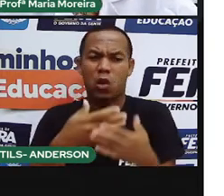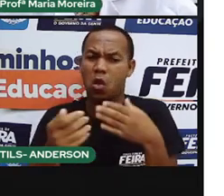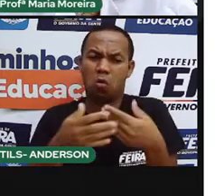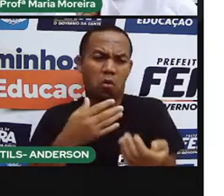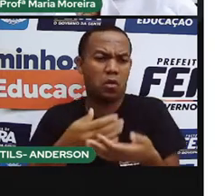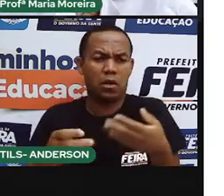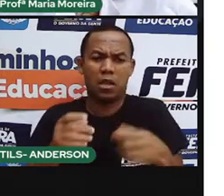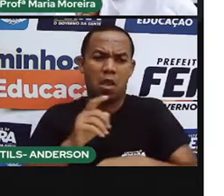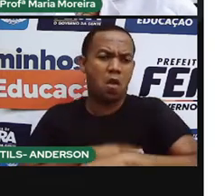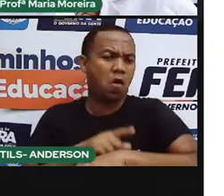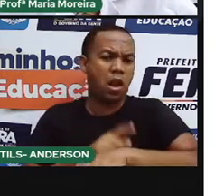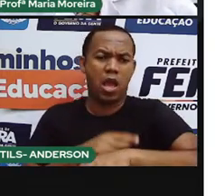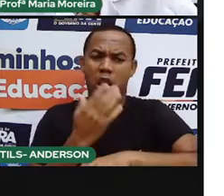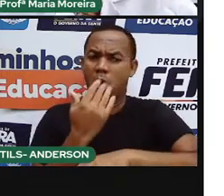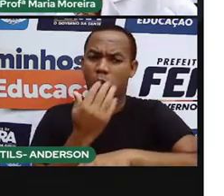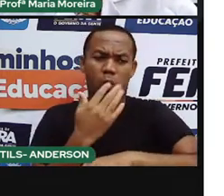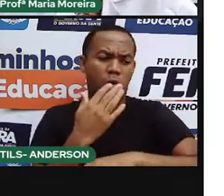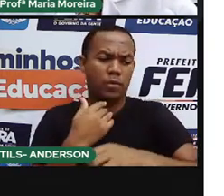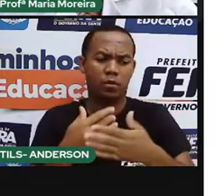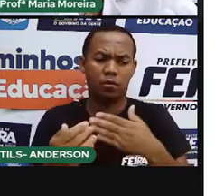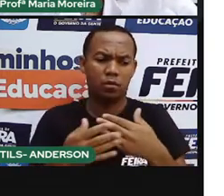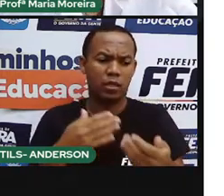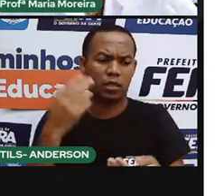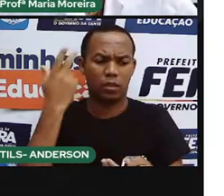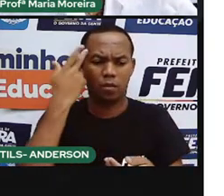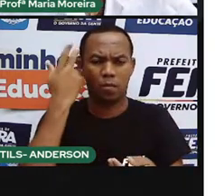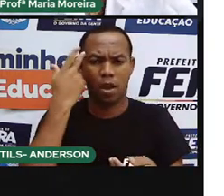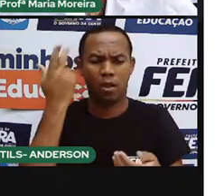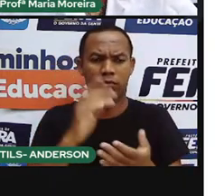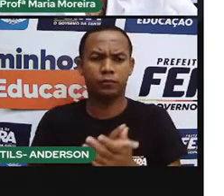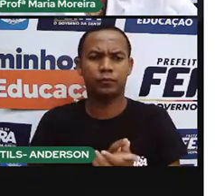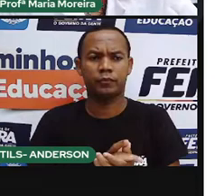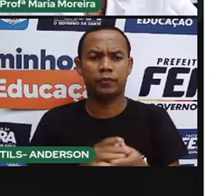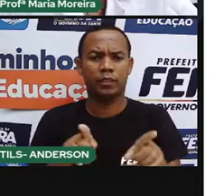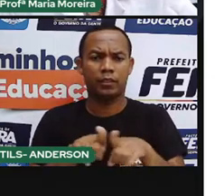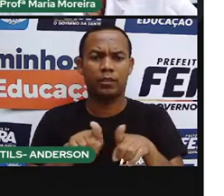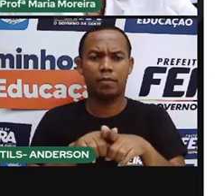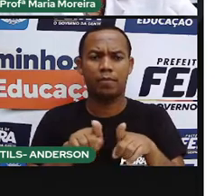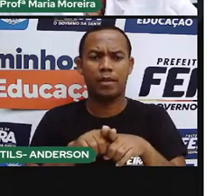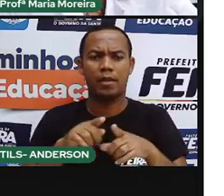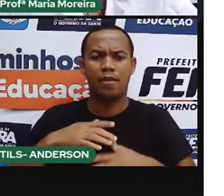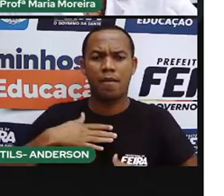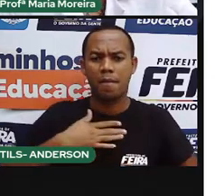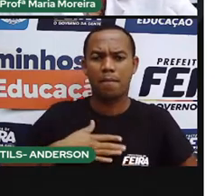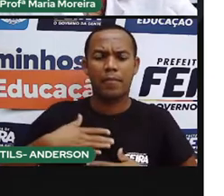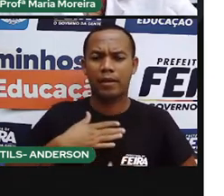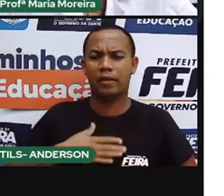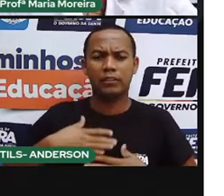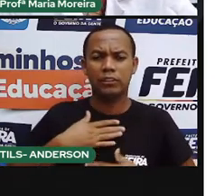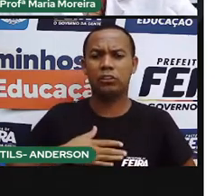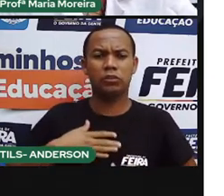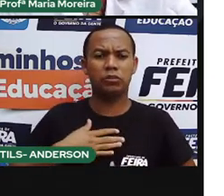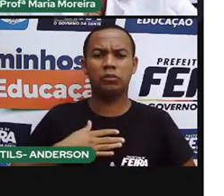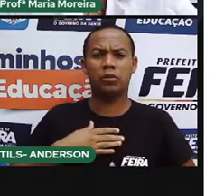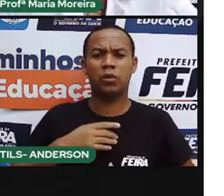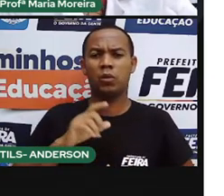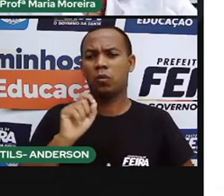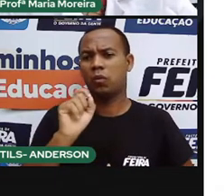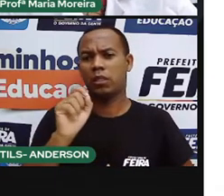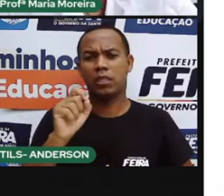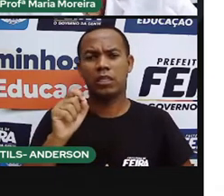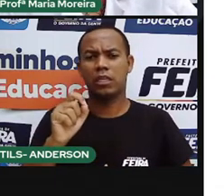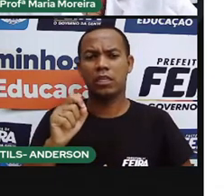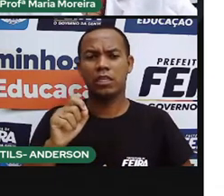né, porque é, a pode comer o que a gente quiser. Costuma tomar banho várias vezes por dia, em rios, lagos e